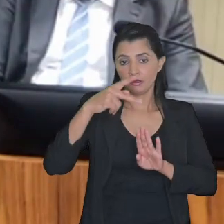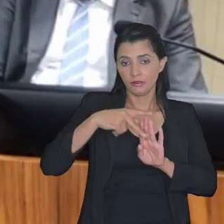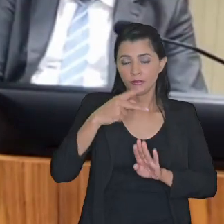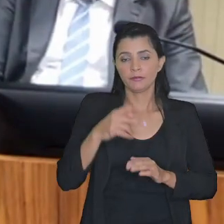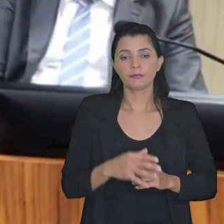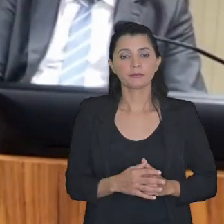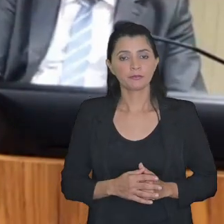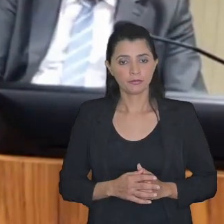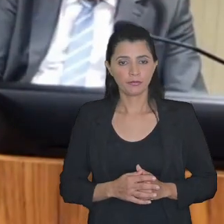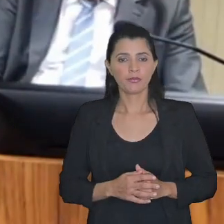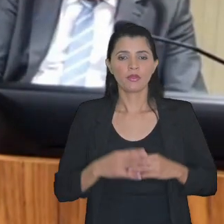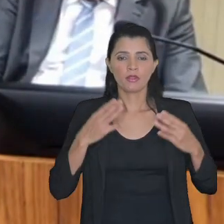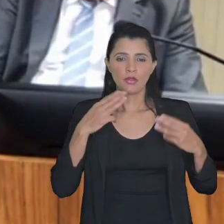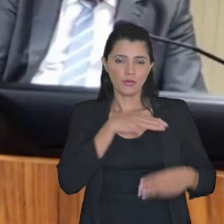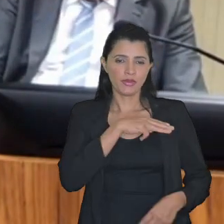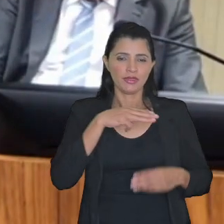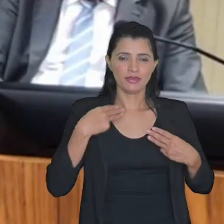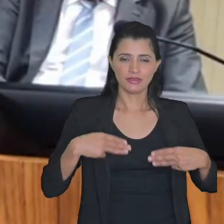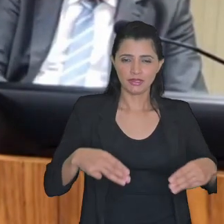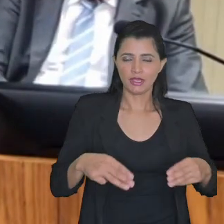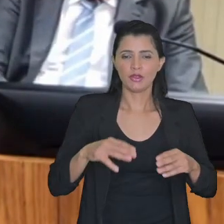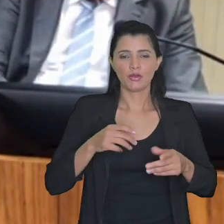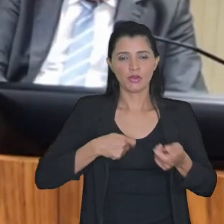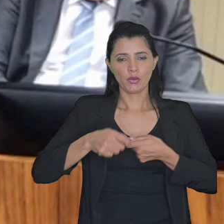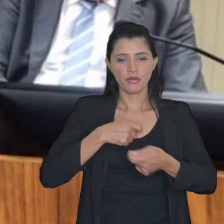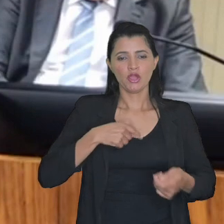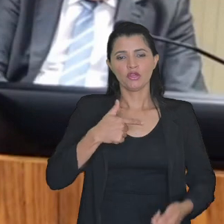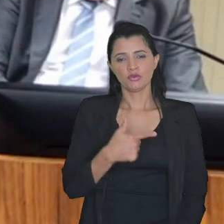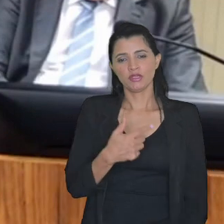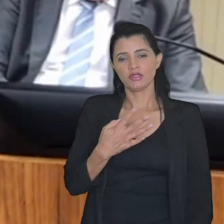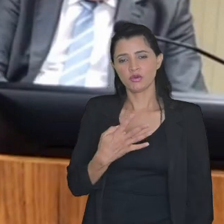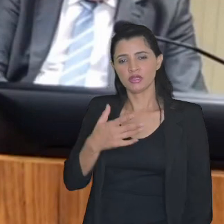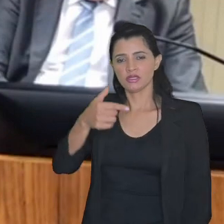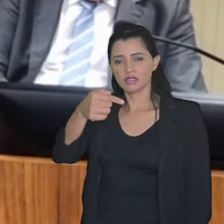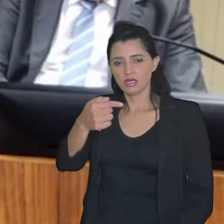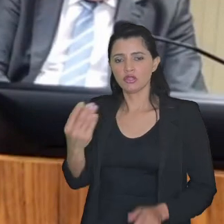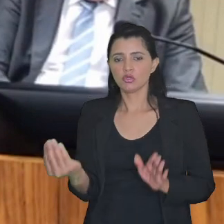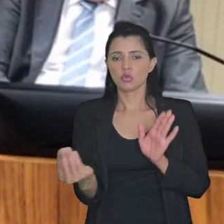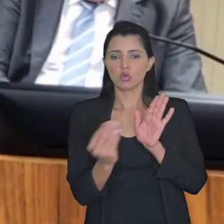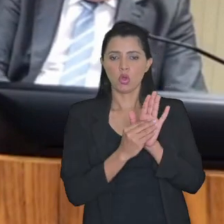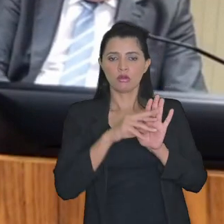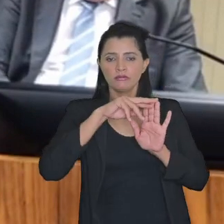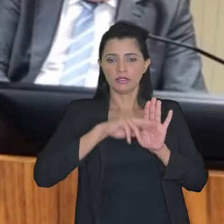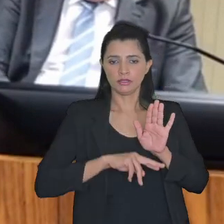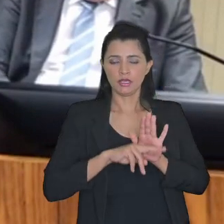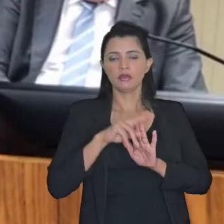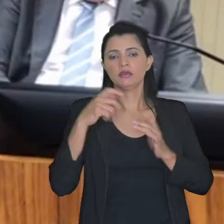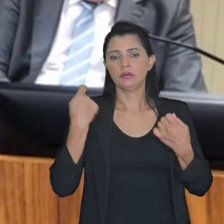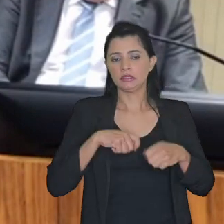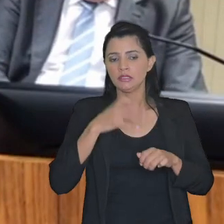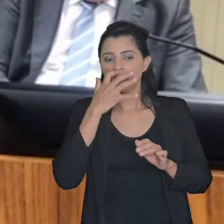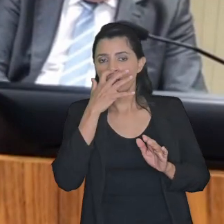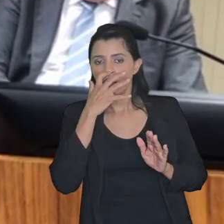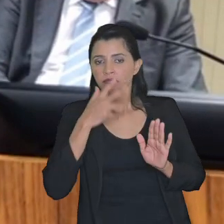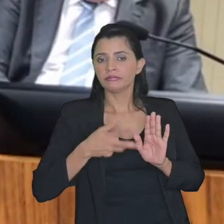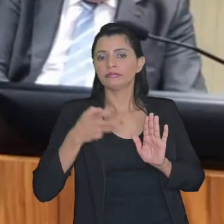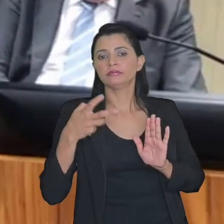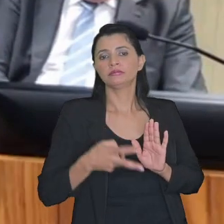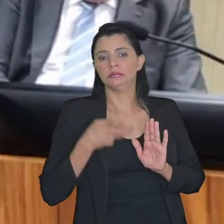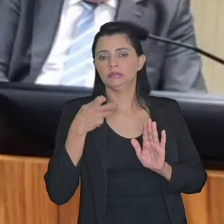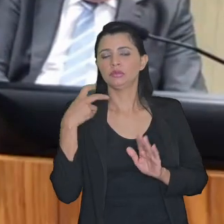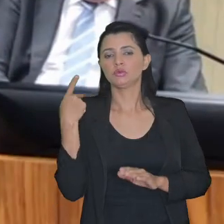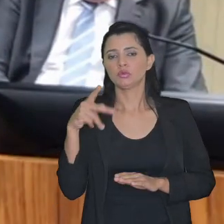do ministério da economia 247 fixa os critérios que devem ser observados